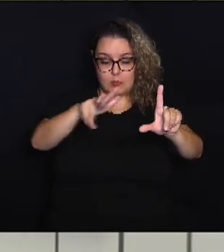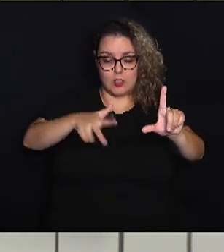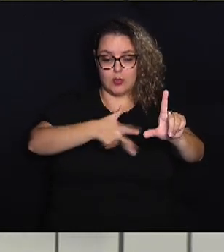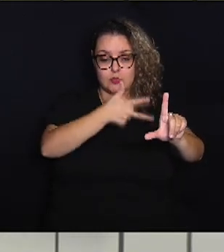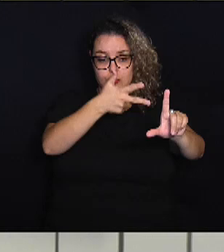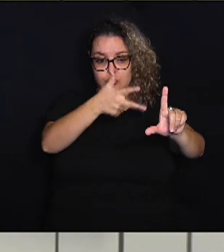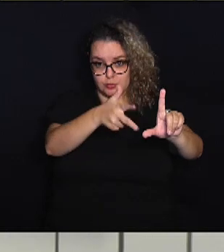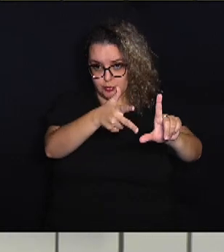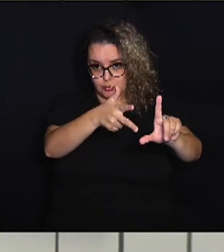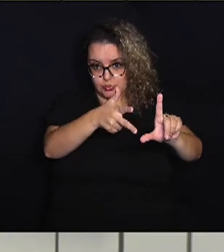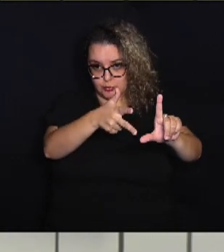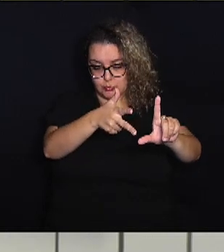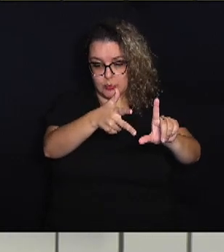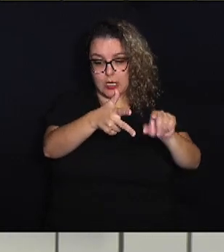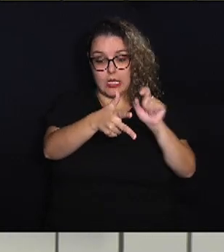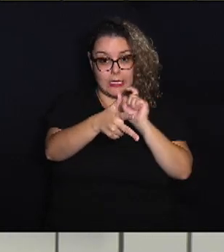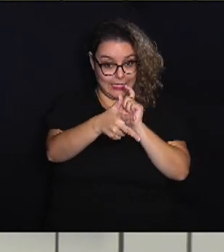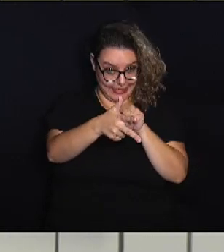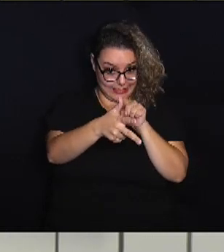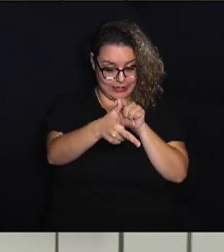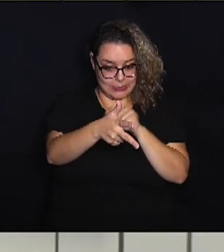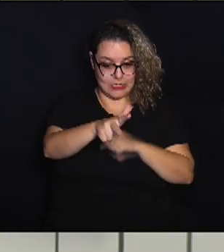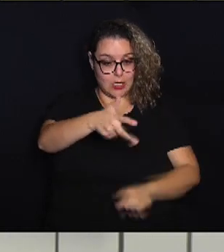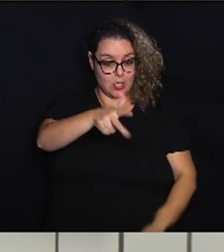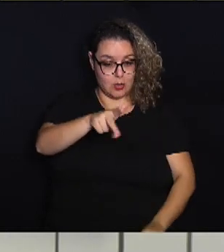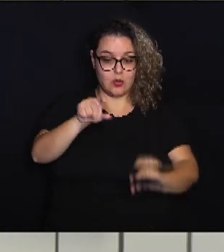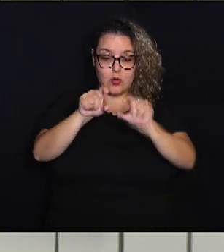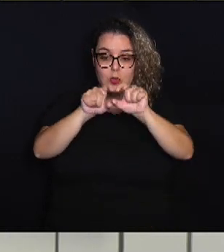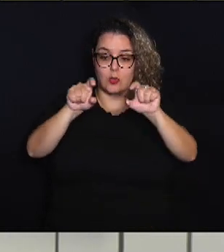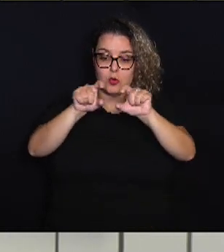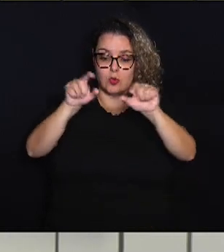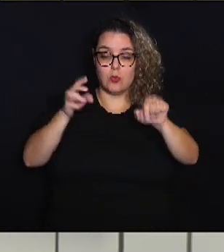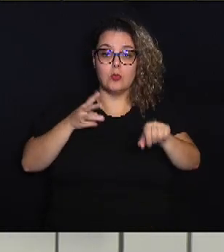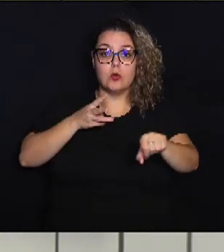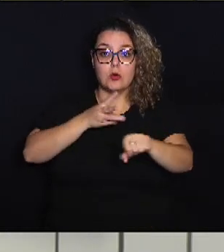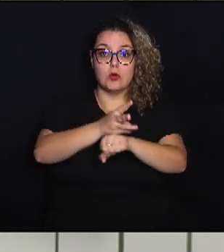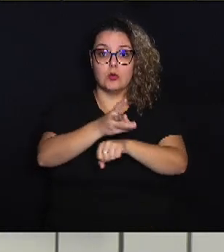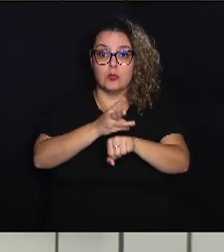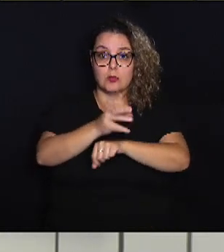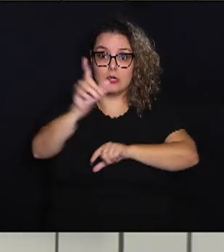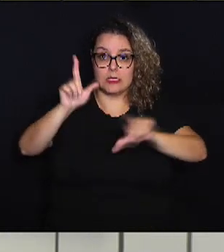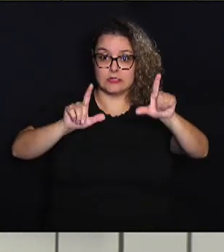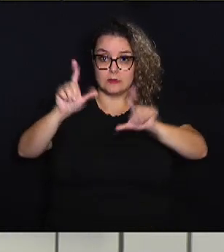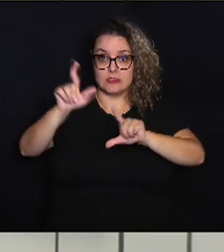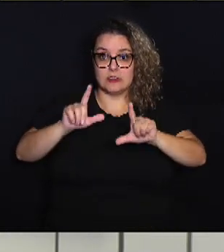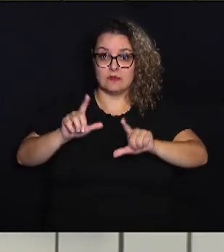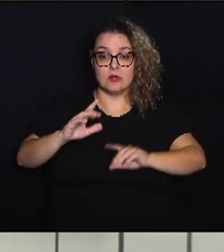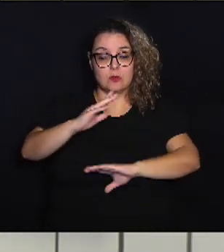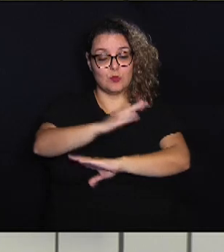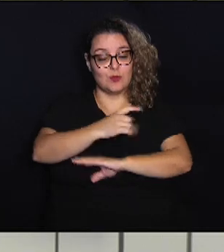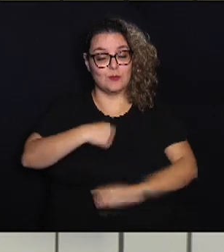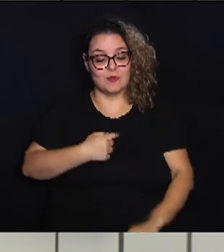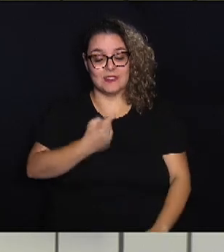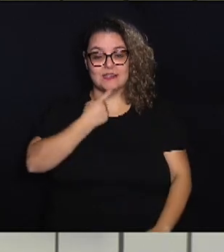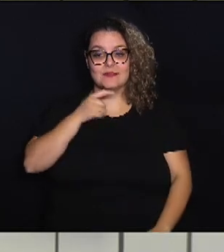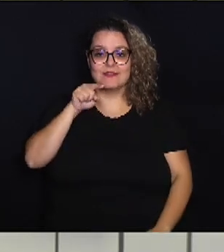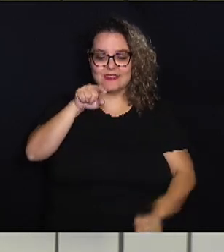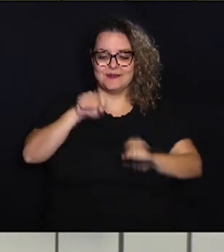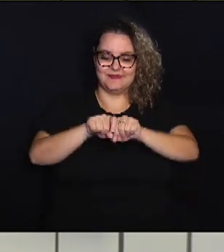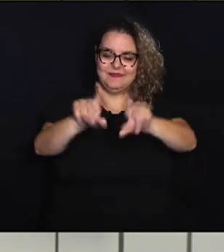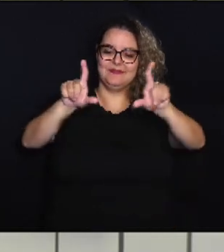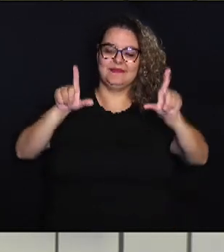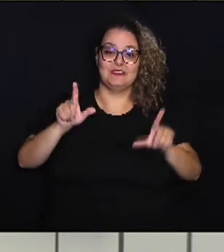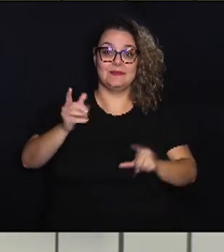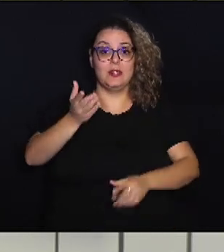aqui, para este QR Code, porque aí já vai aparecer uma mensagem na sua tela. O WhatsApp da TV Câmara Campinas, você aperta